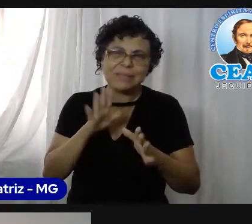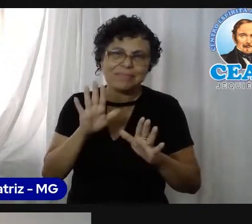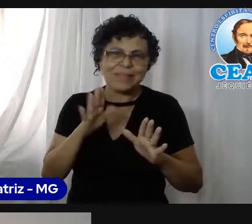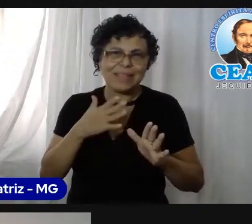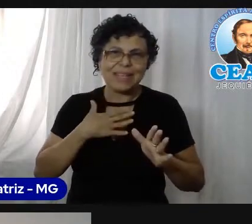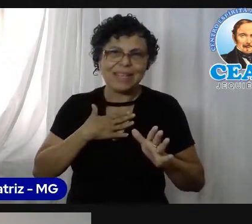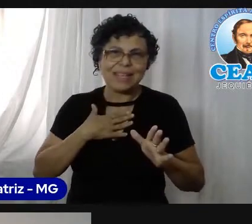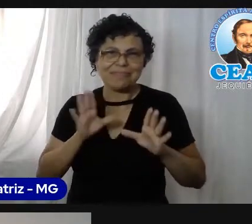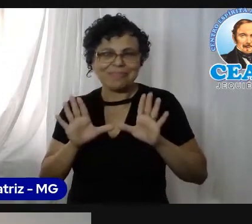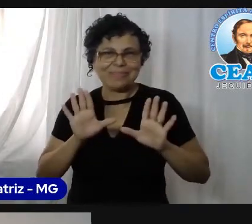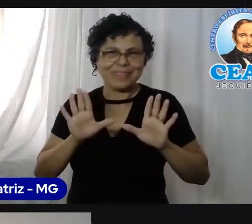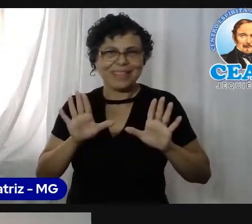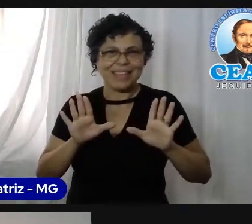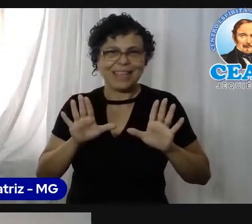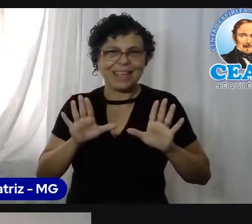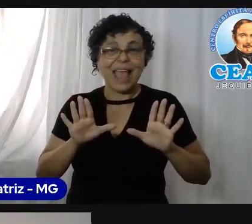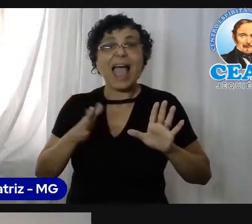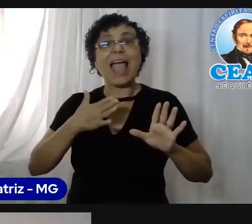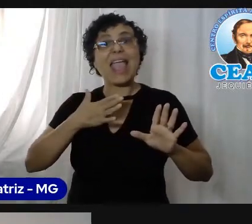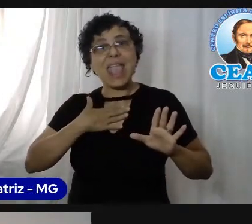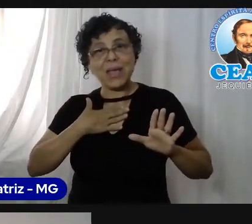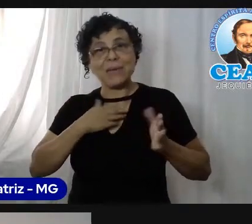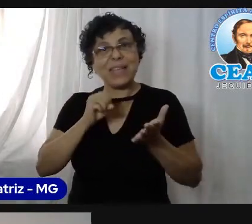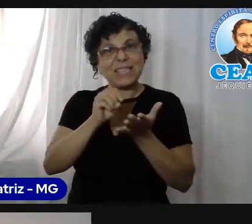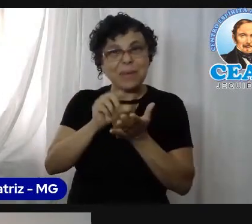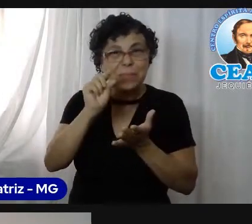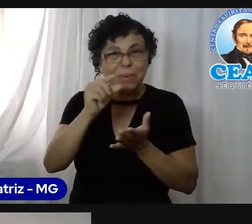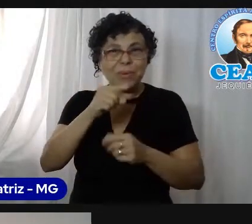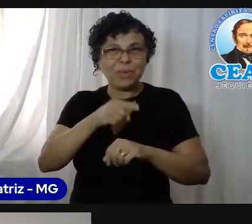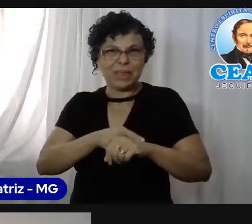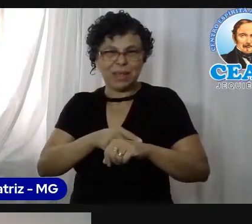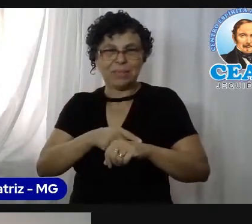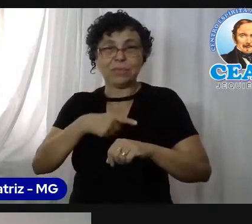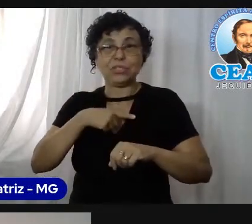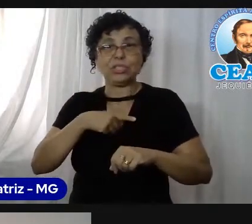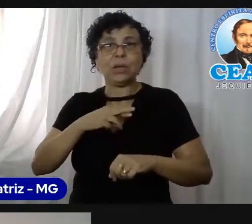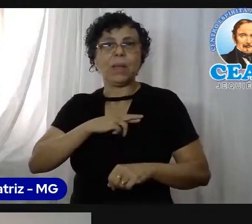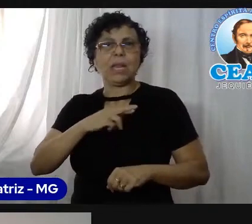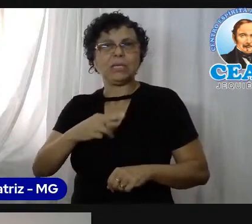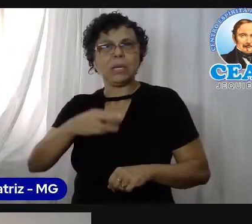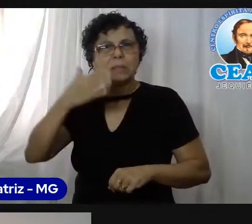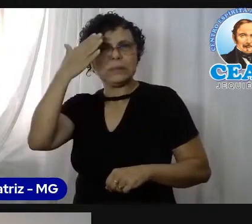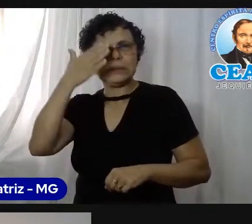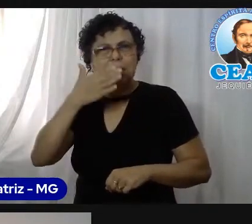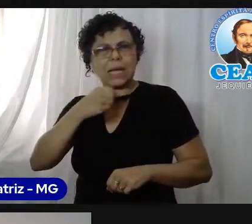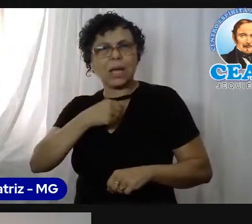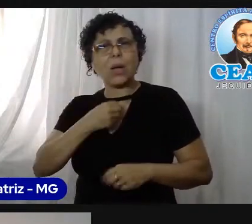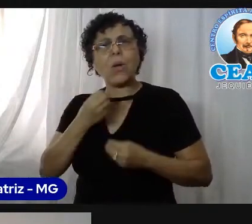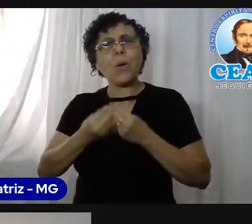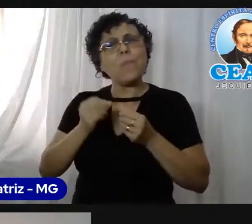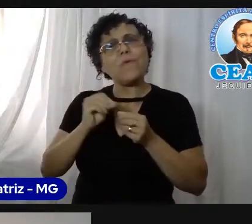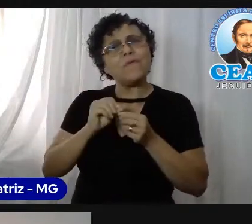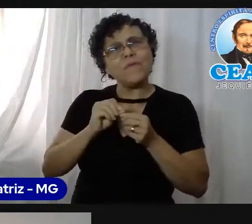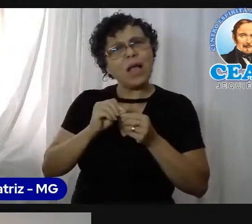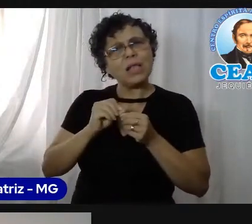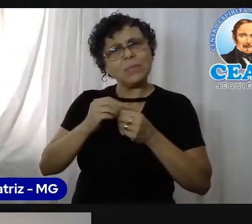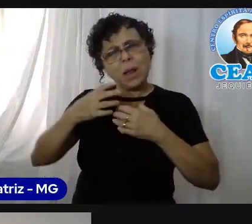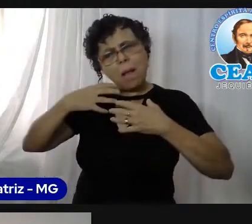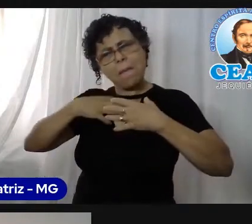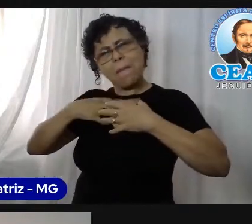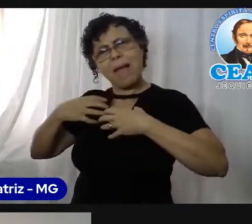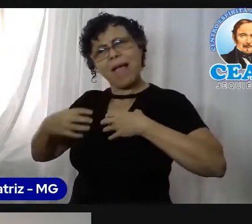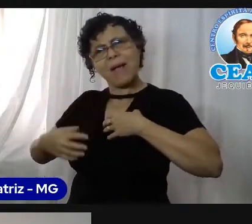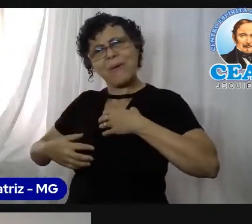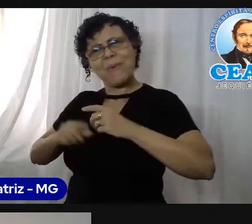Sou da doutrina espírita há pouco tempo, tinha uma religião cega. Como faço para não magoar as pessoas da outra doutrina,